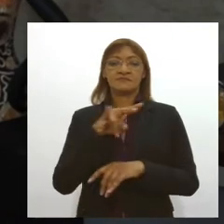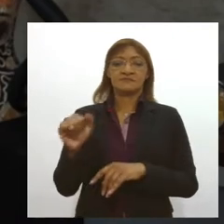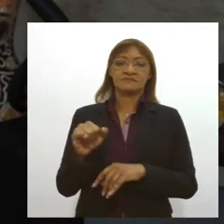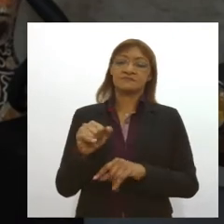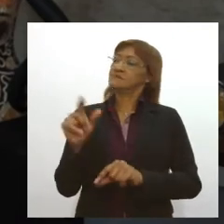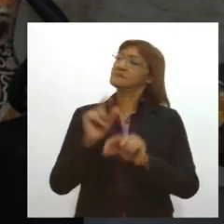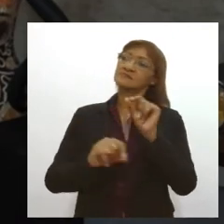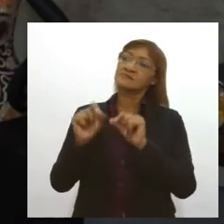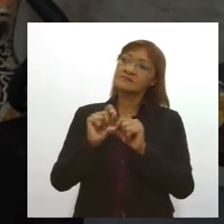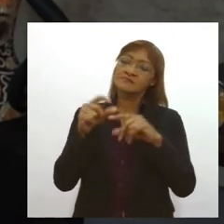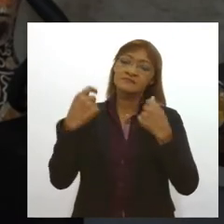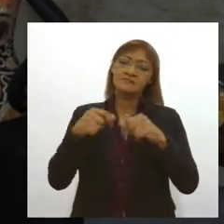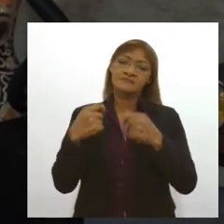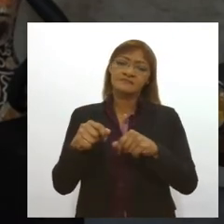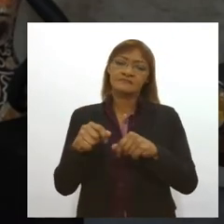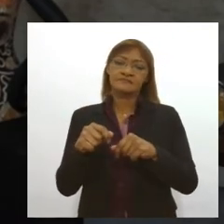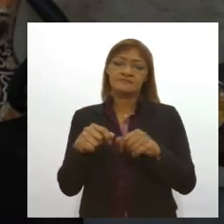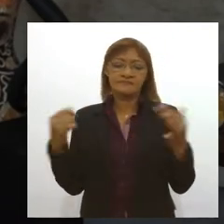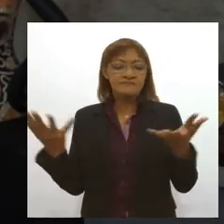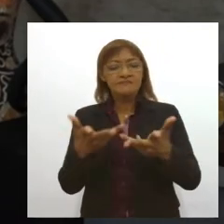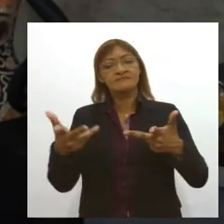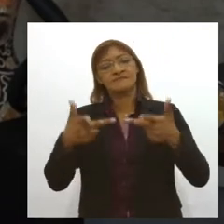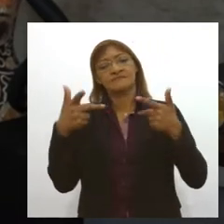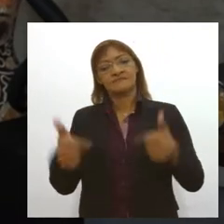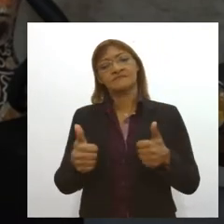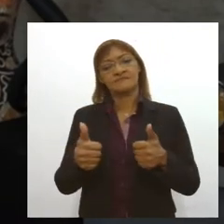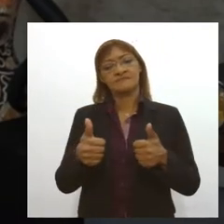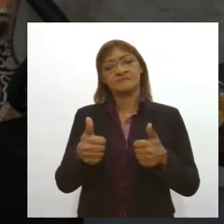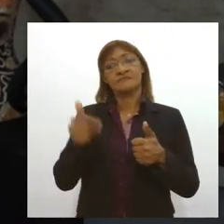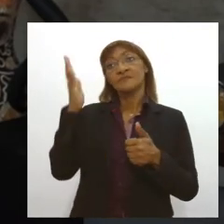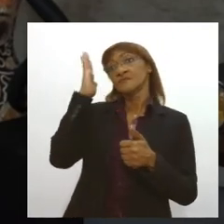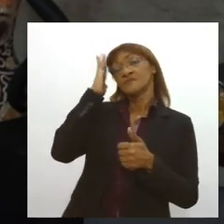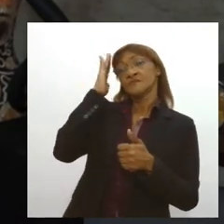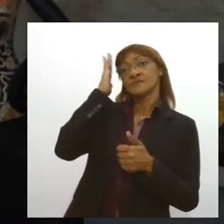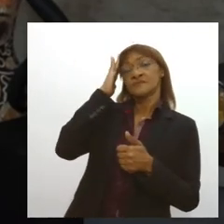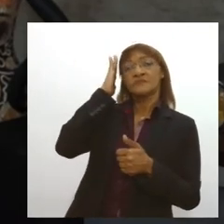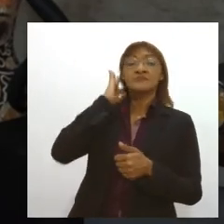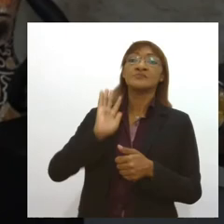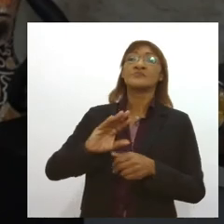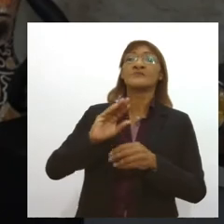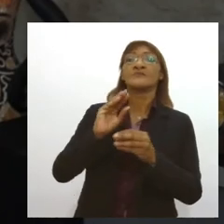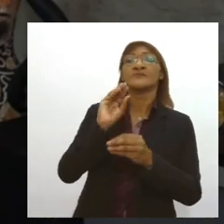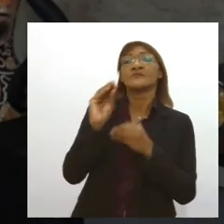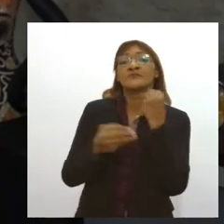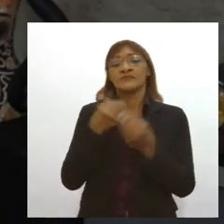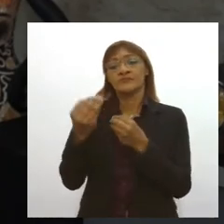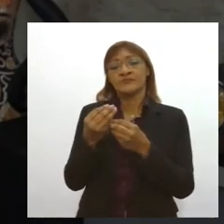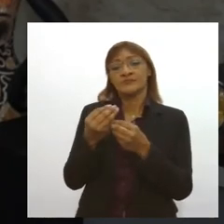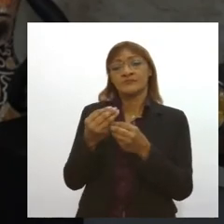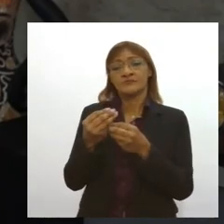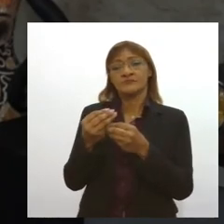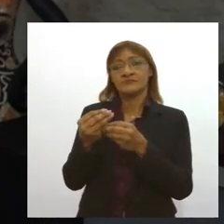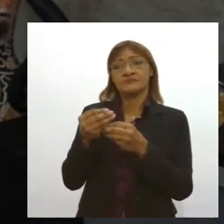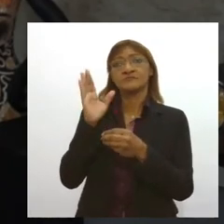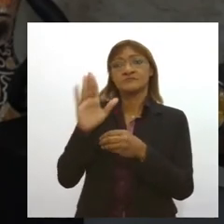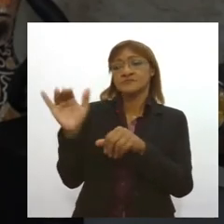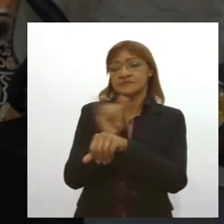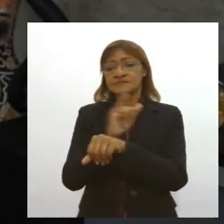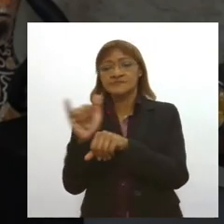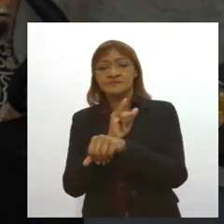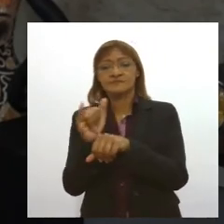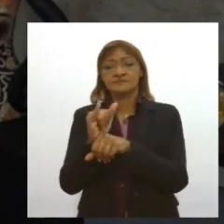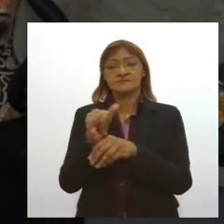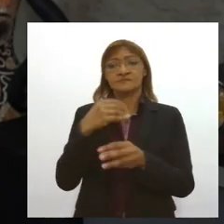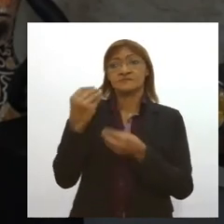é preciso muita habilidade é preciso entender qual é a dinâmica a metodologia a forma de como eles lidam